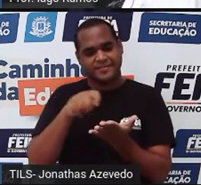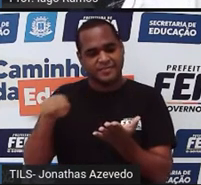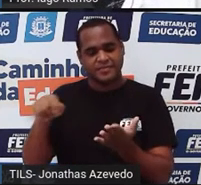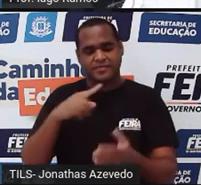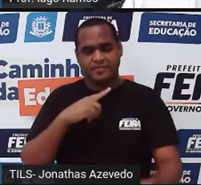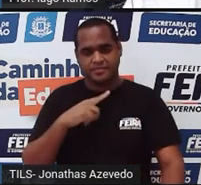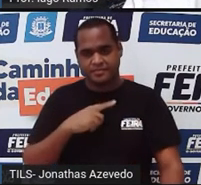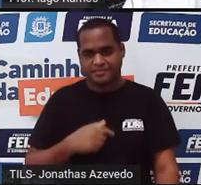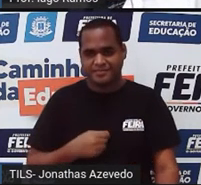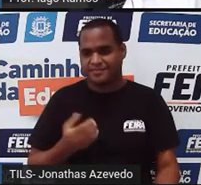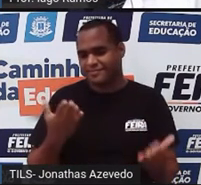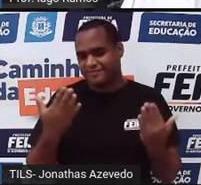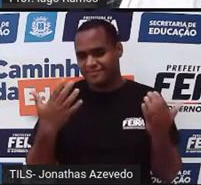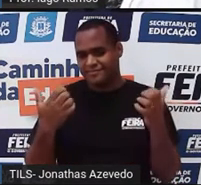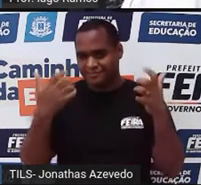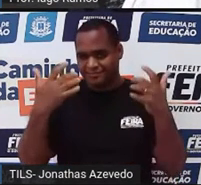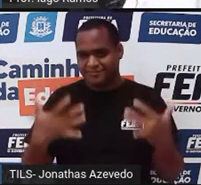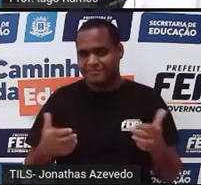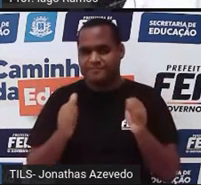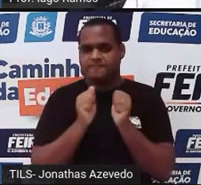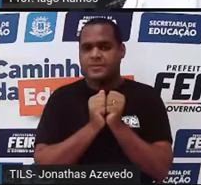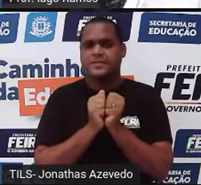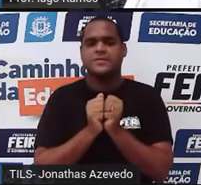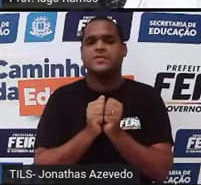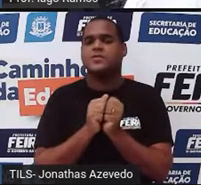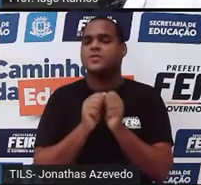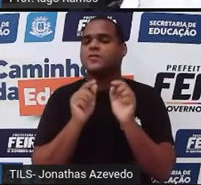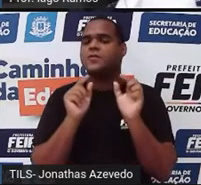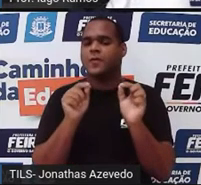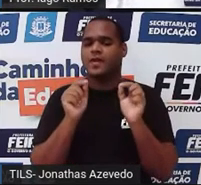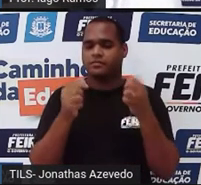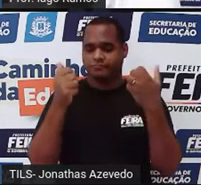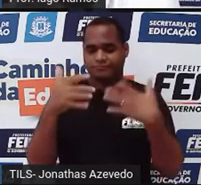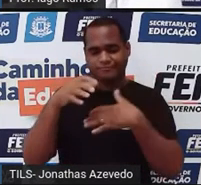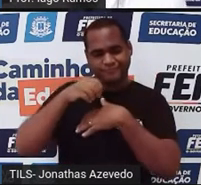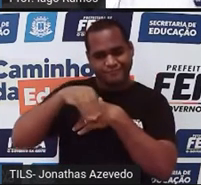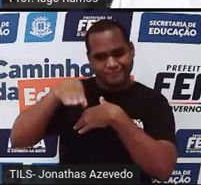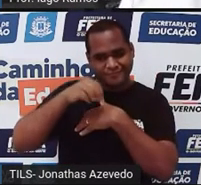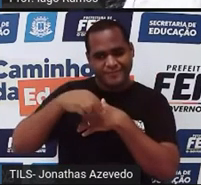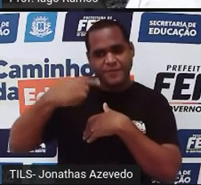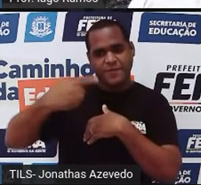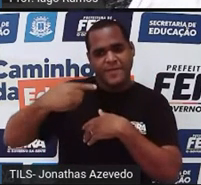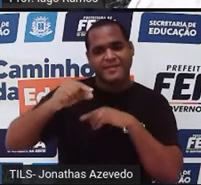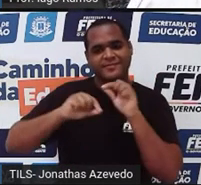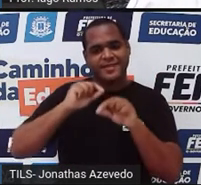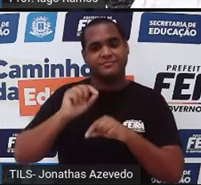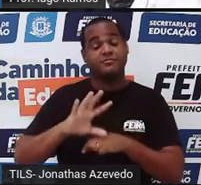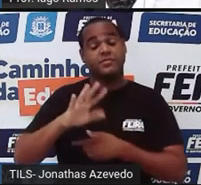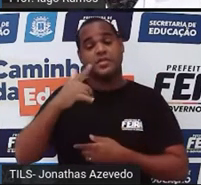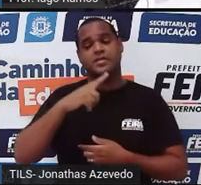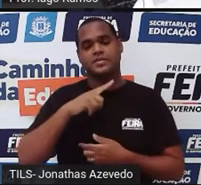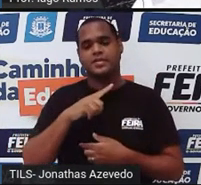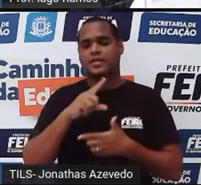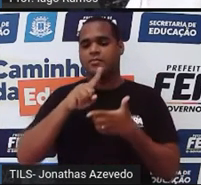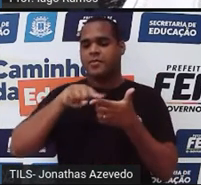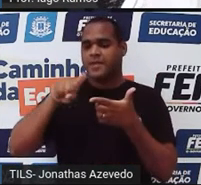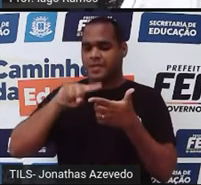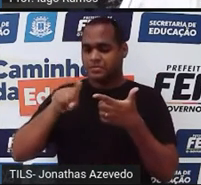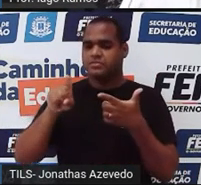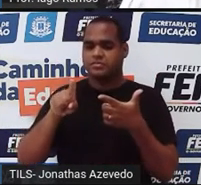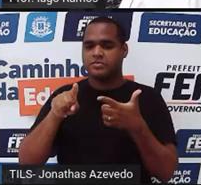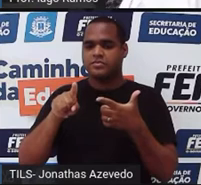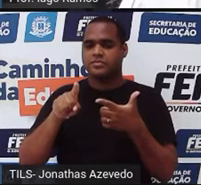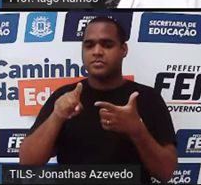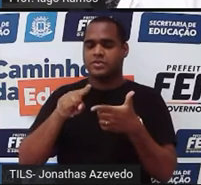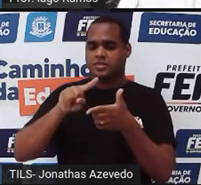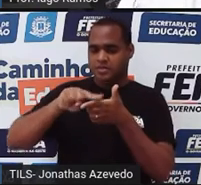Beleza? Vem aqui comigo porque eu trago para você uma primeira situação que é um problema e